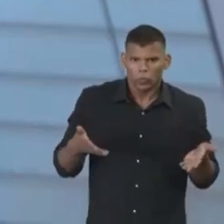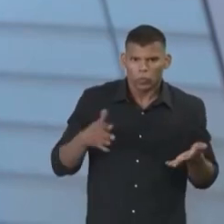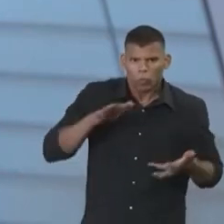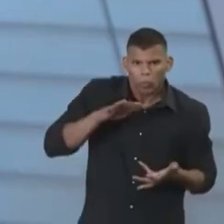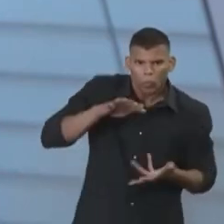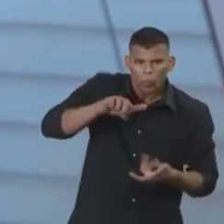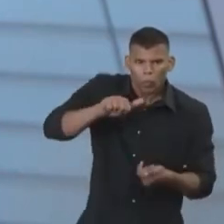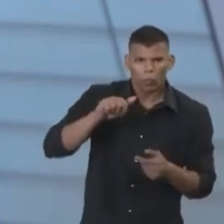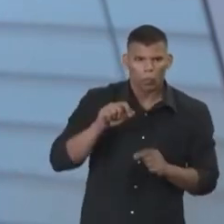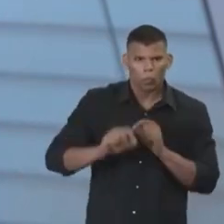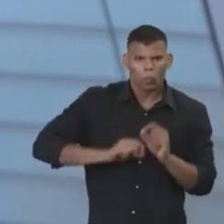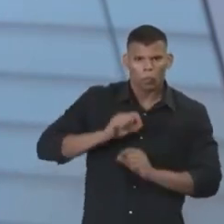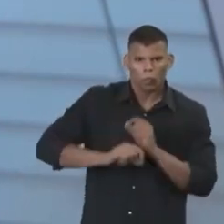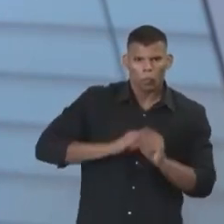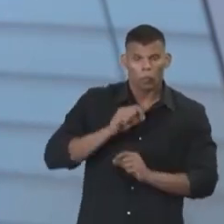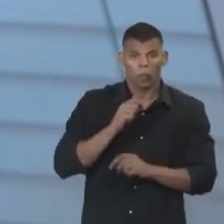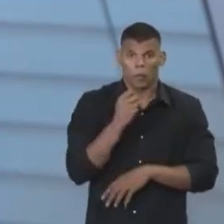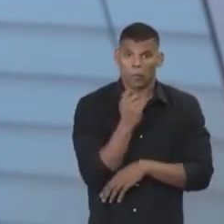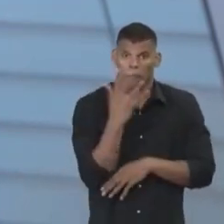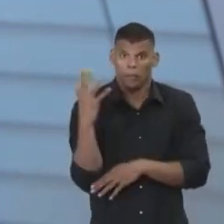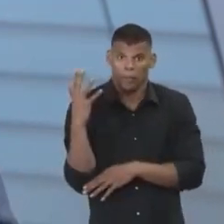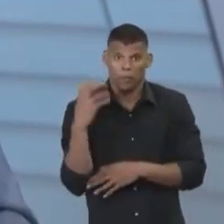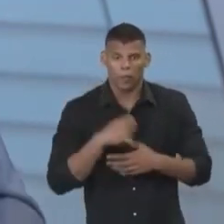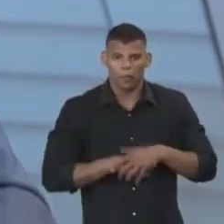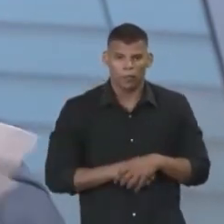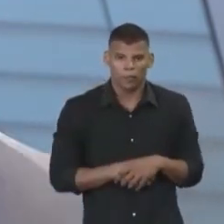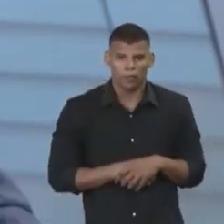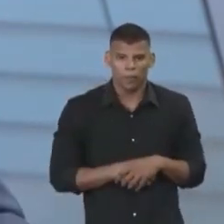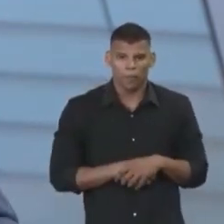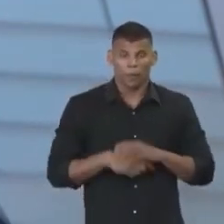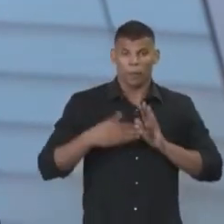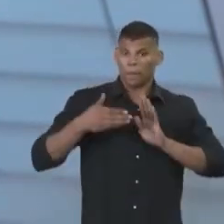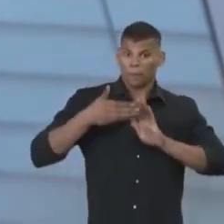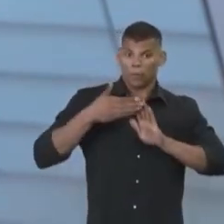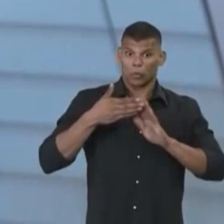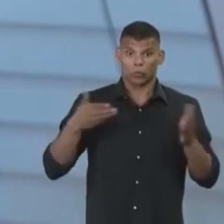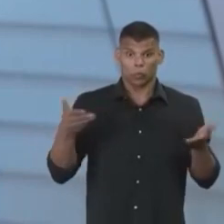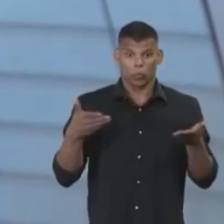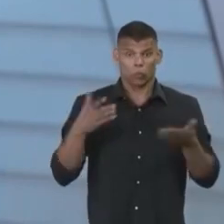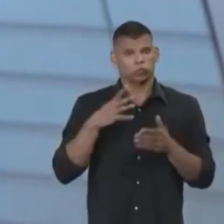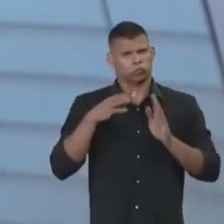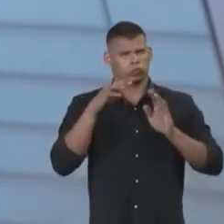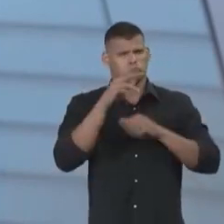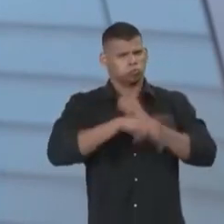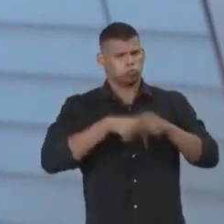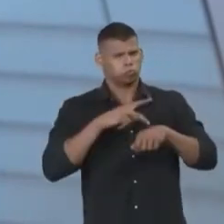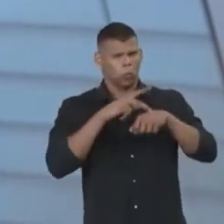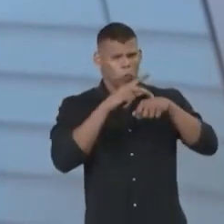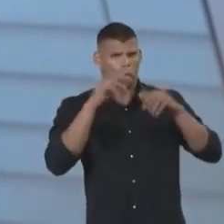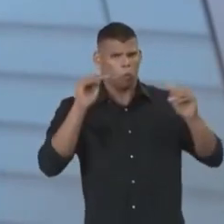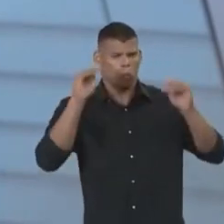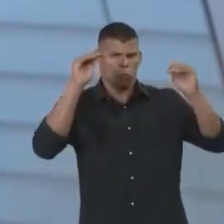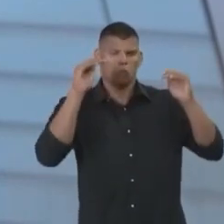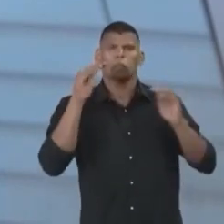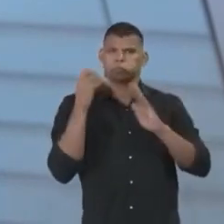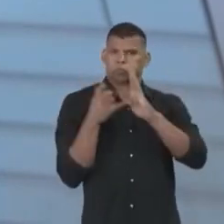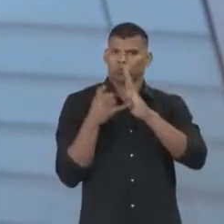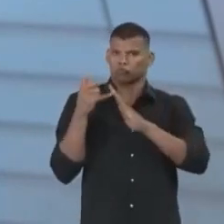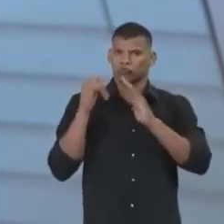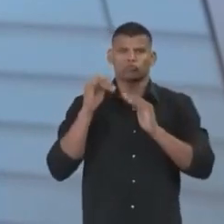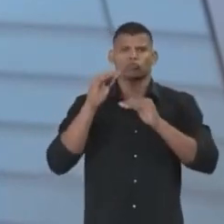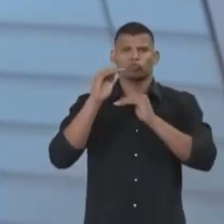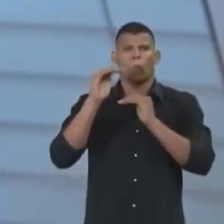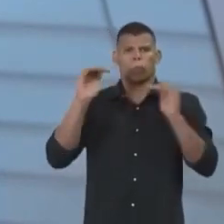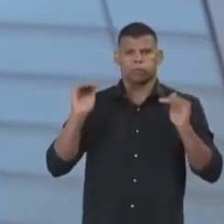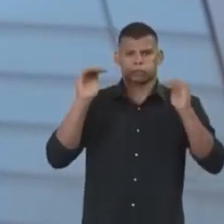todo, que é o direito ambiental. Está na pauta hoje das grandes nações, dos grandes organismos internacionais.